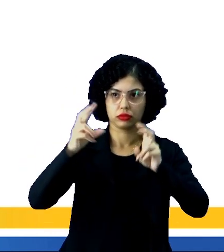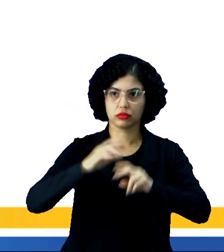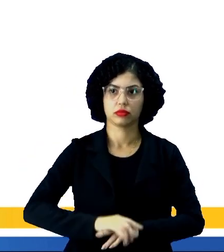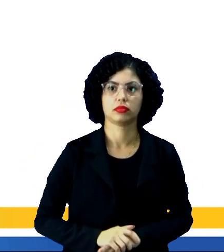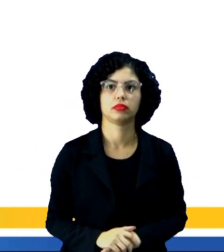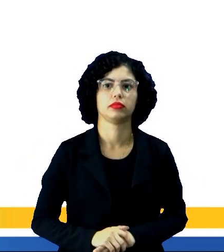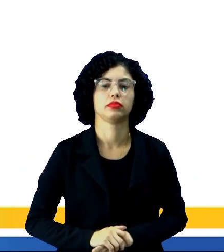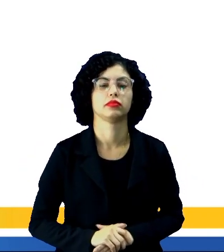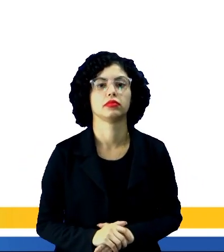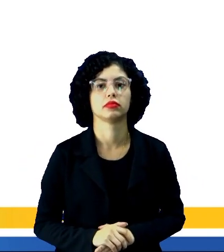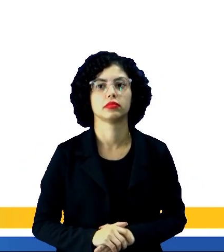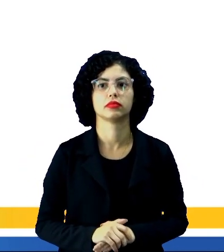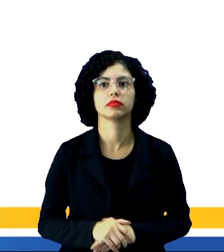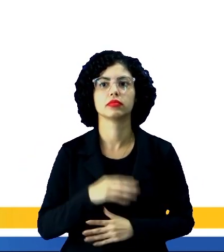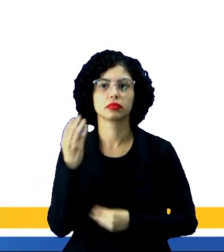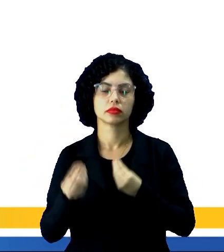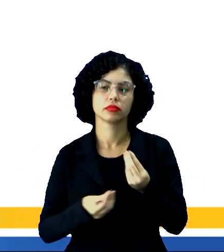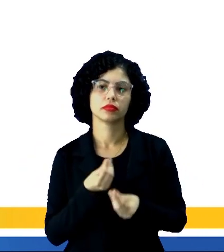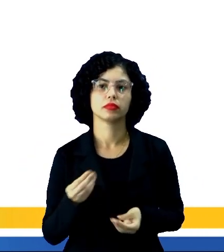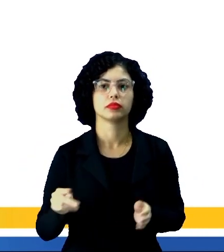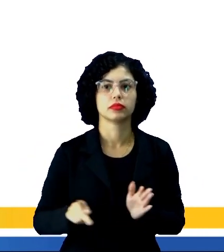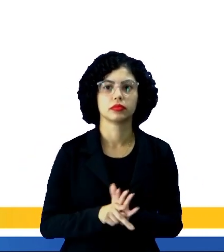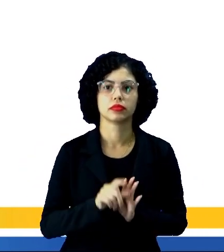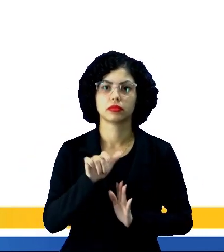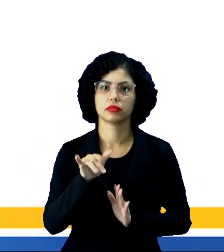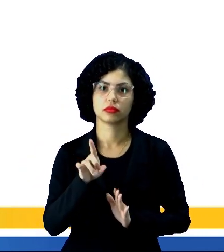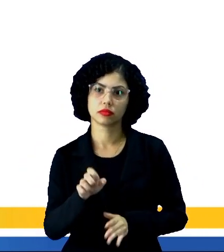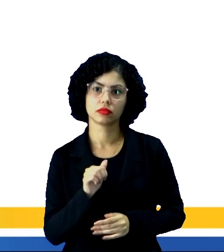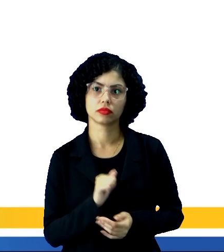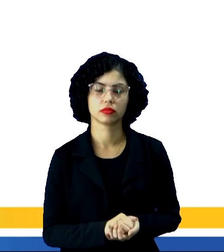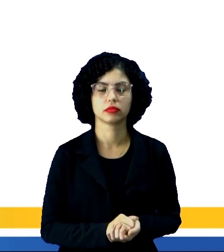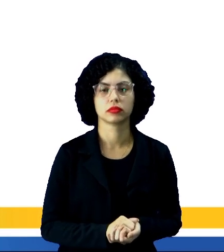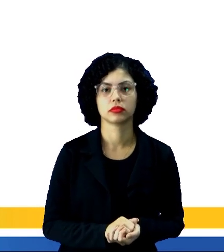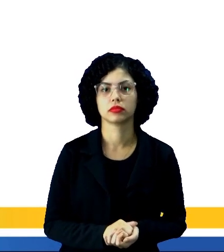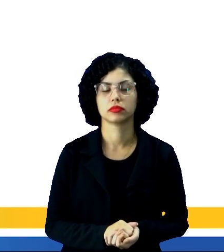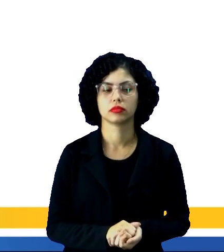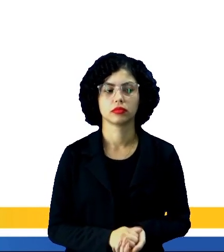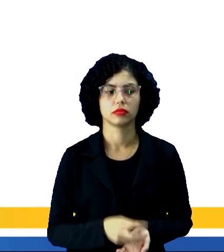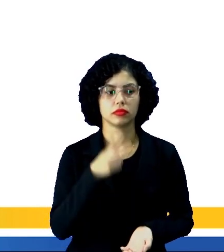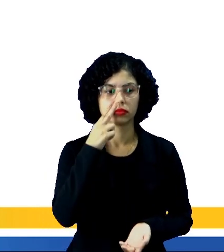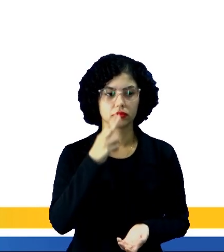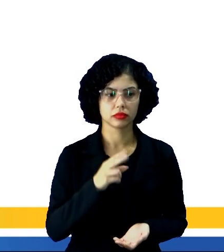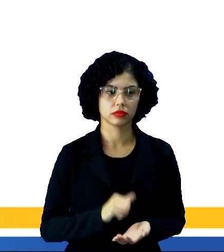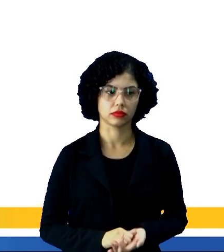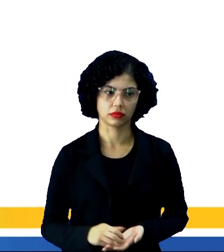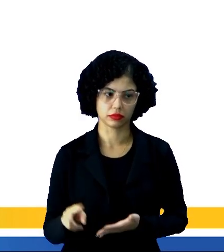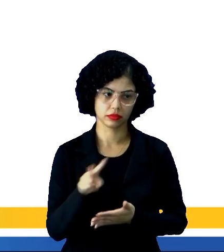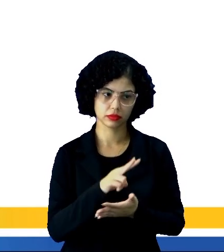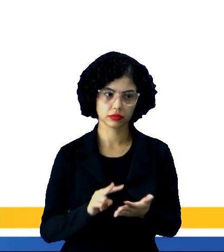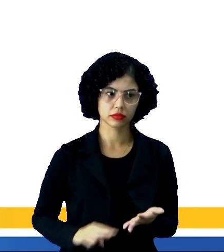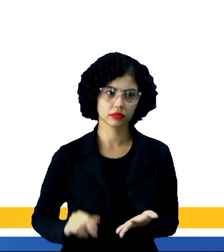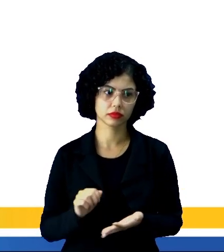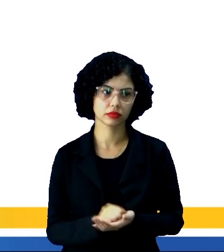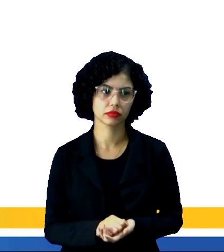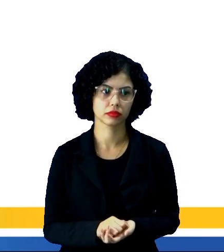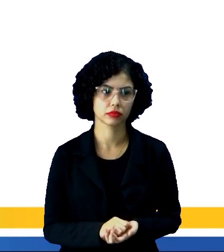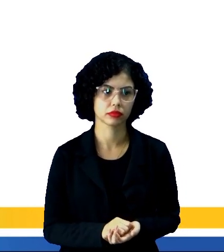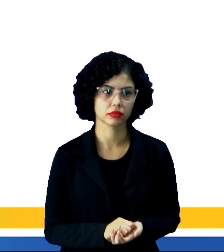e o texto, né? Composto pelo lead e o corpo do texto. Então, vamos lá, vamos ler, tá?